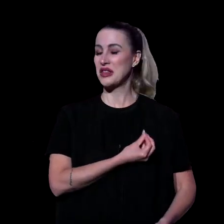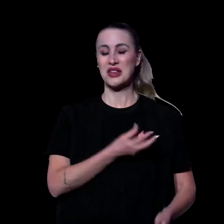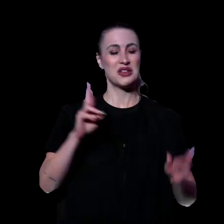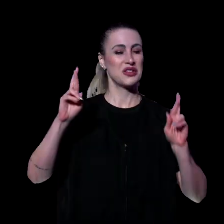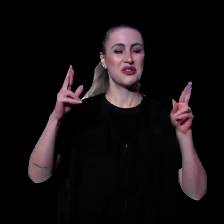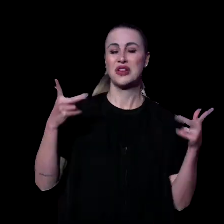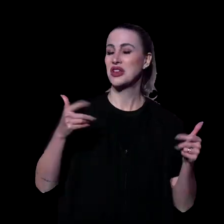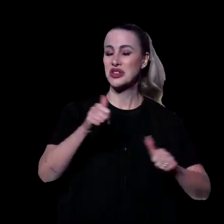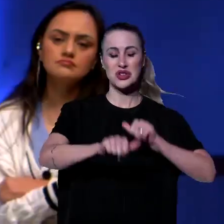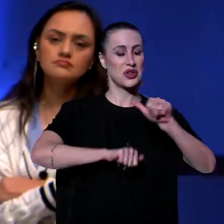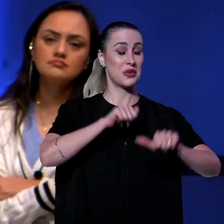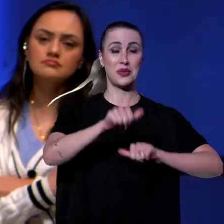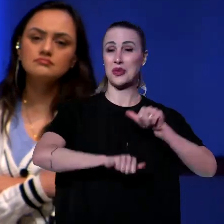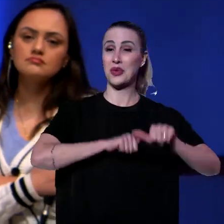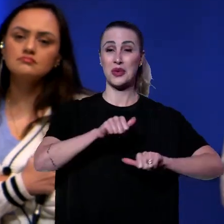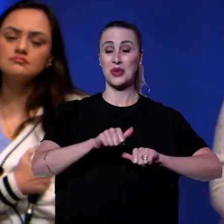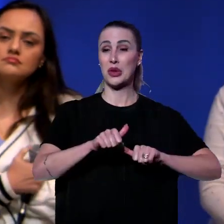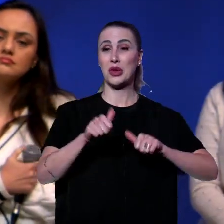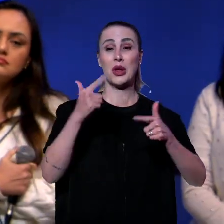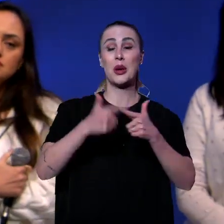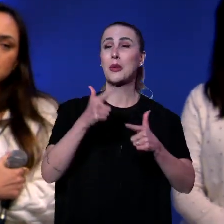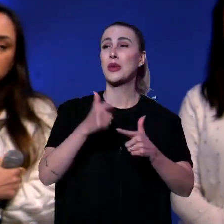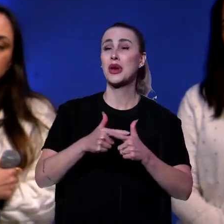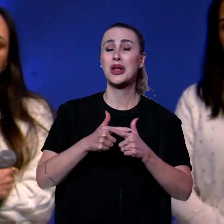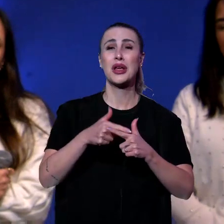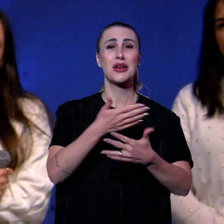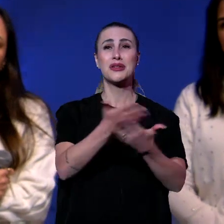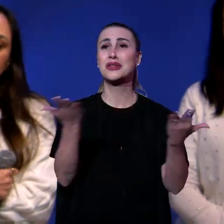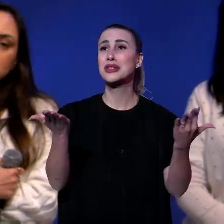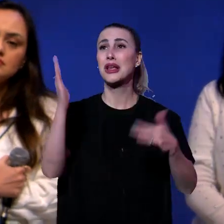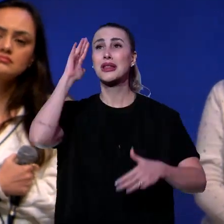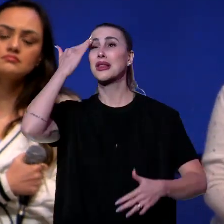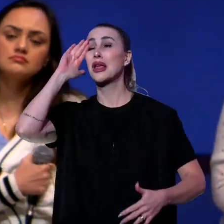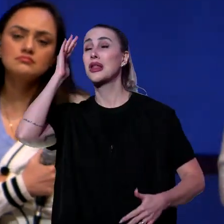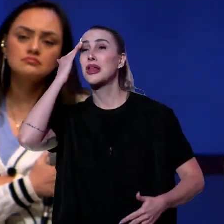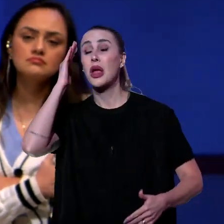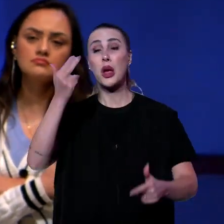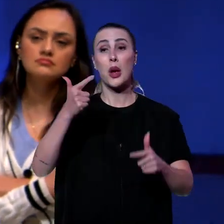entender para o que você existe, para que você existe, qual o propósito.